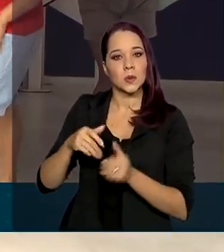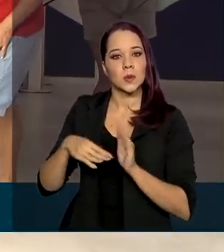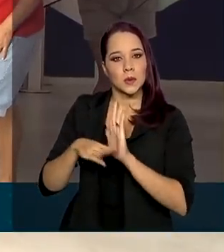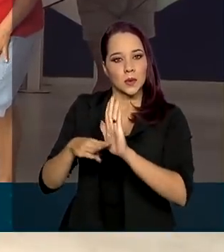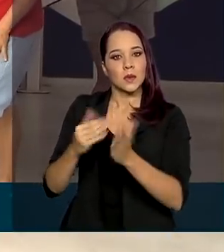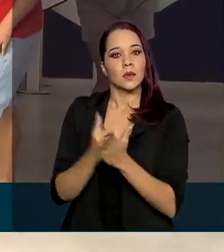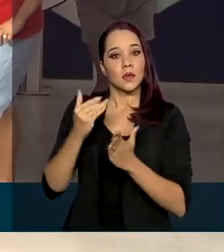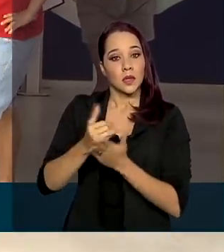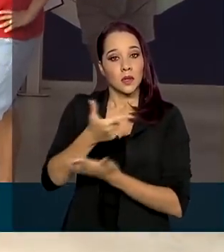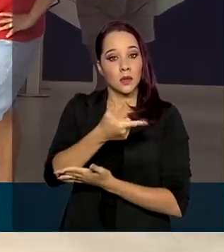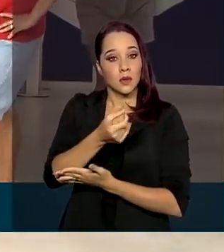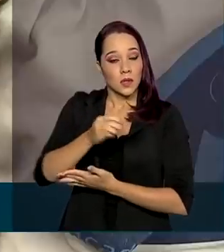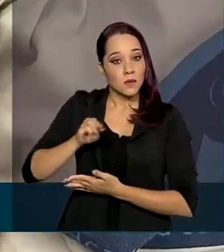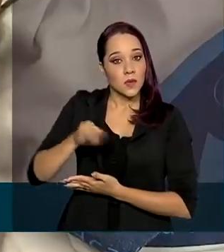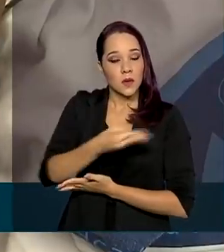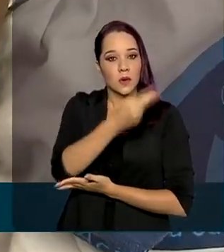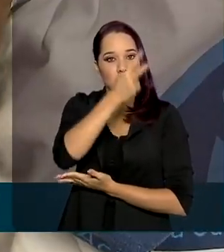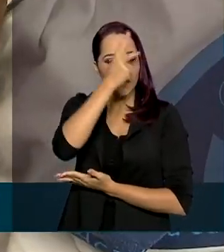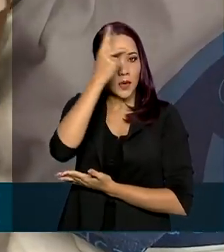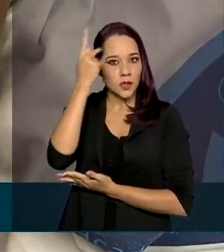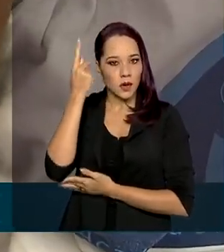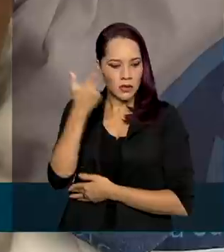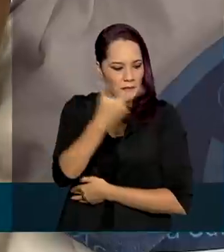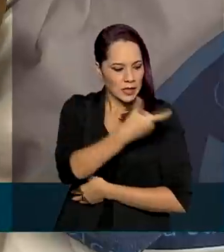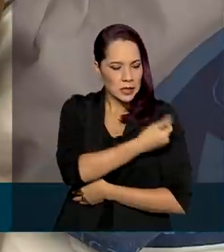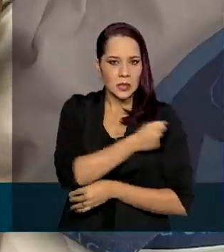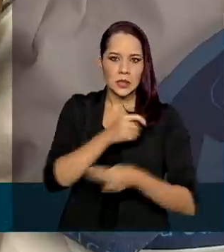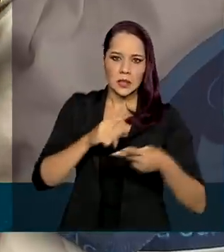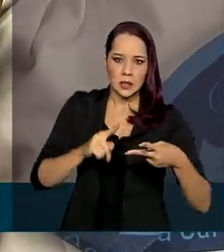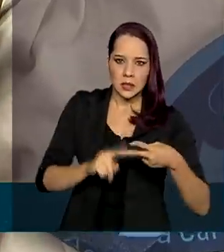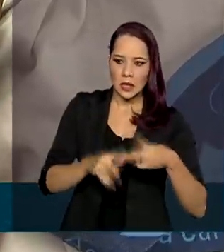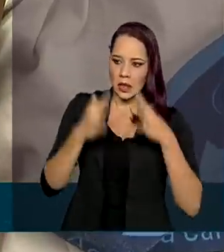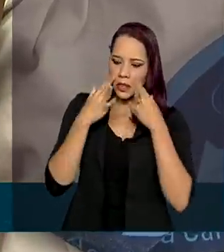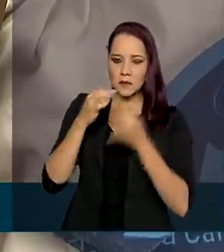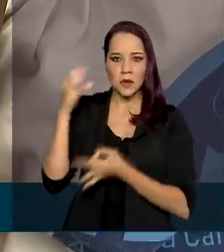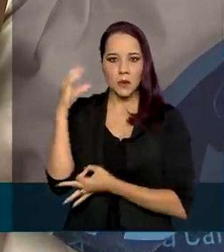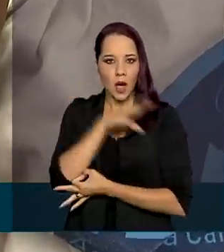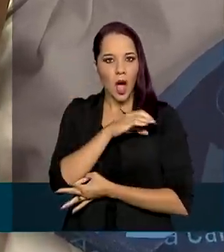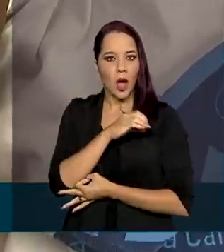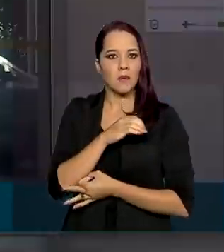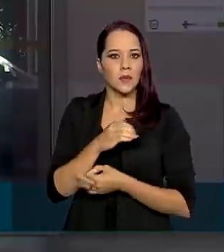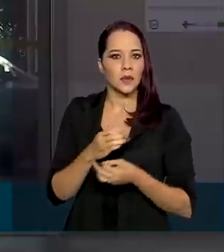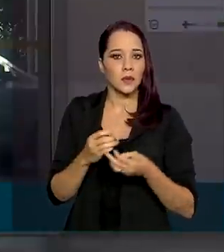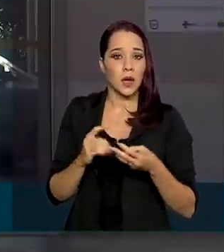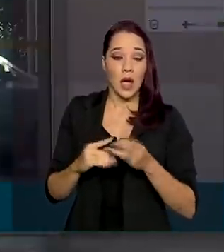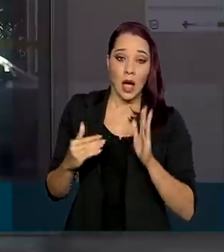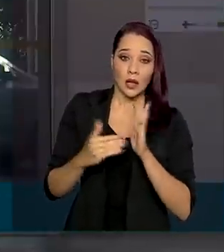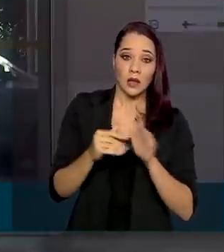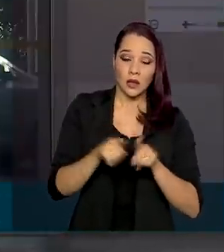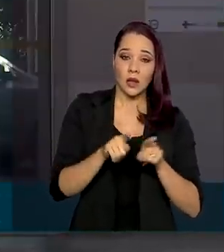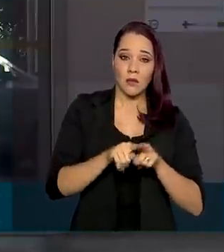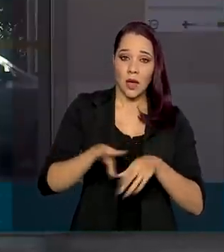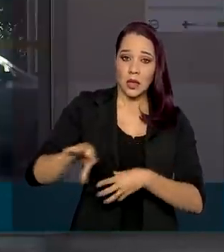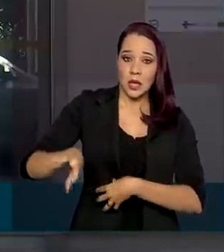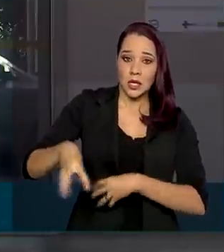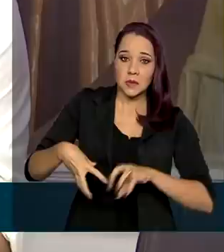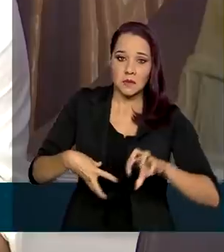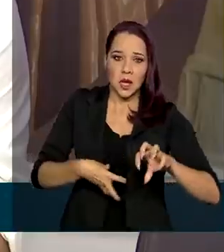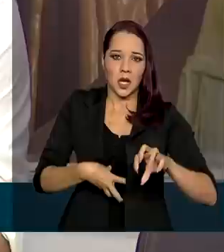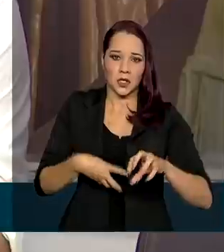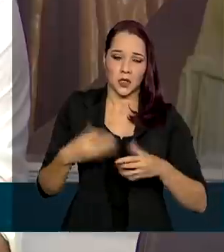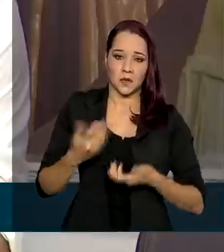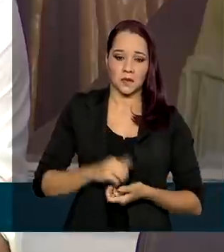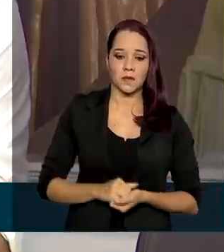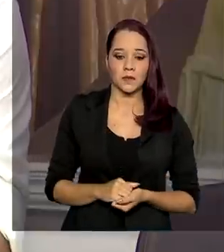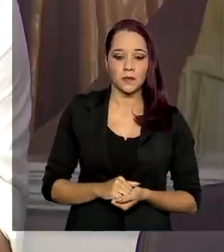200 milhões de pessoas, desde vacinas e atendimentos rápidos na atenção primária até transplantes de órgãos.